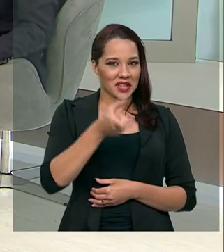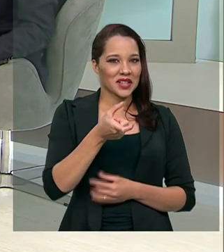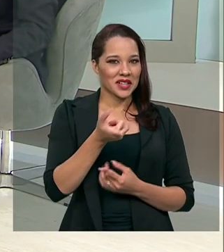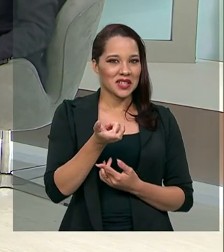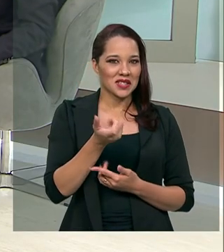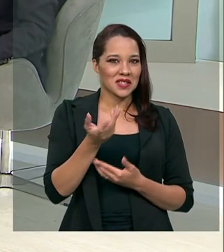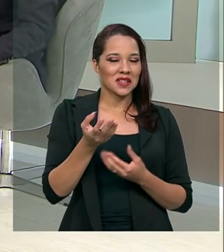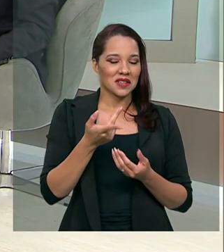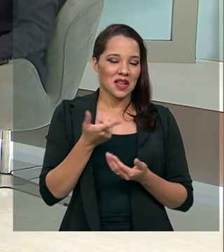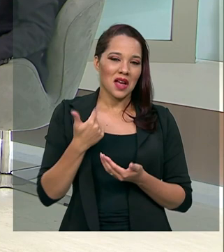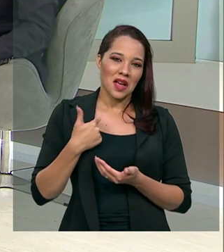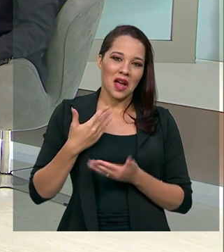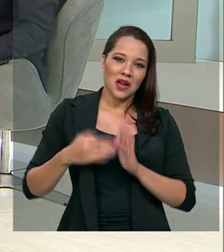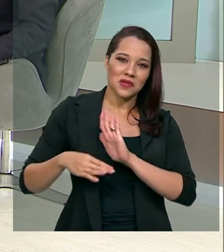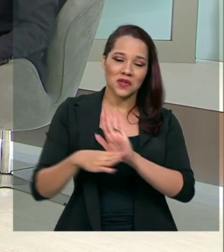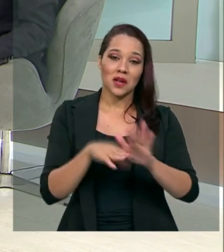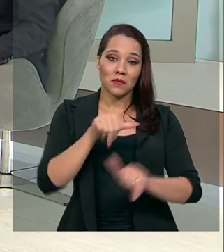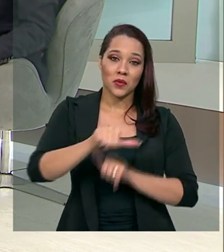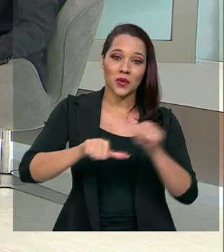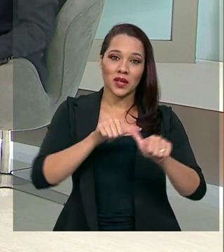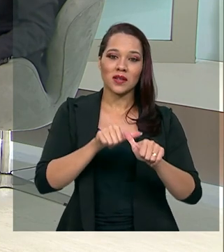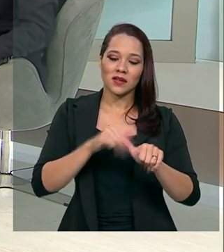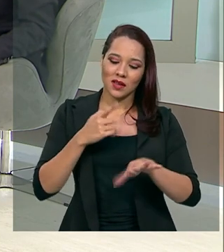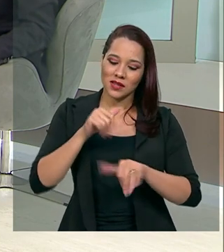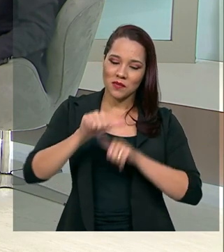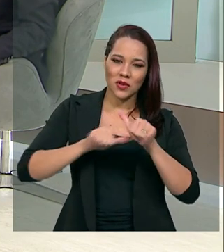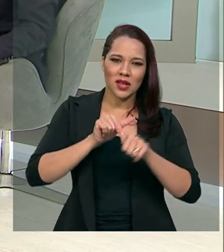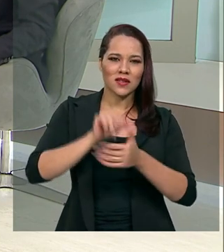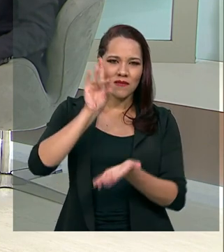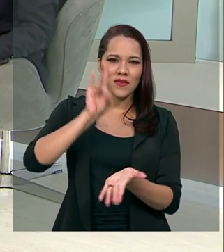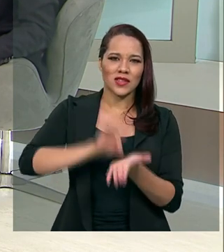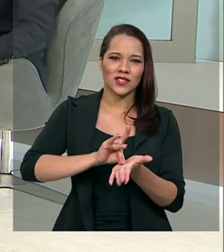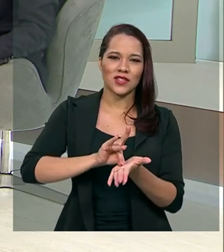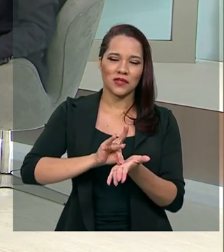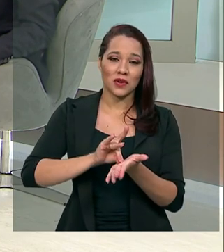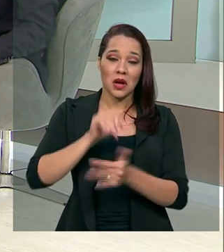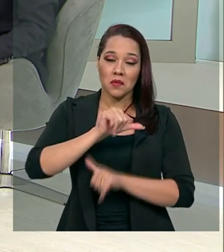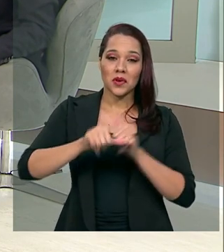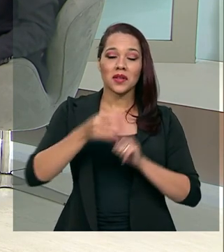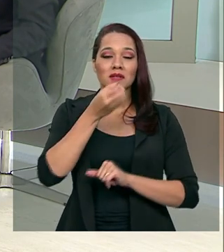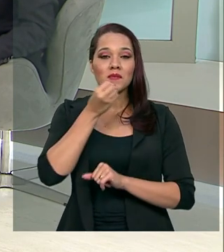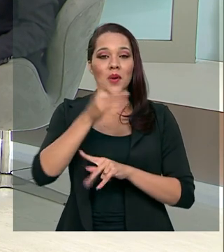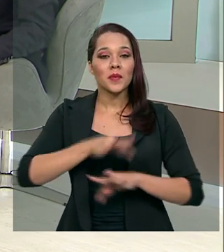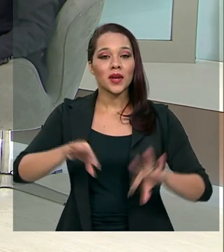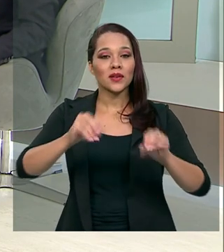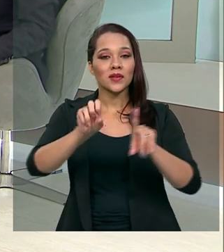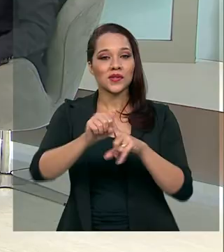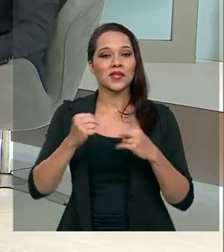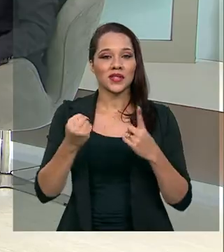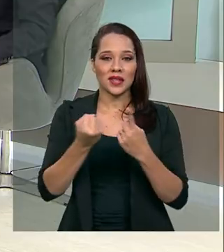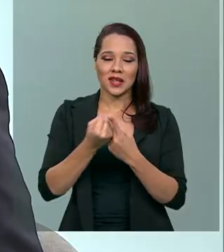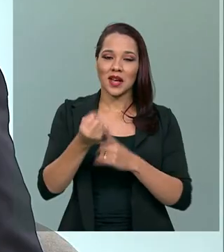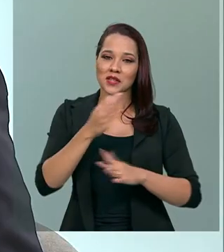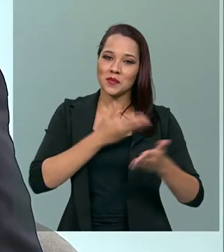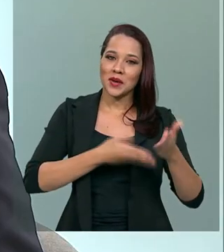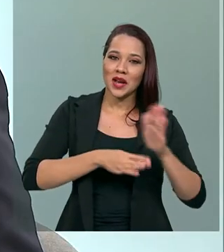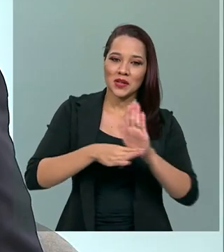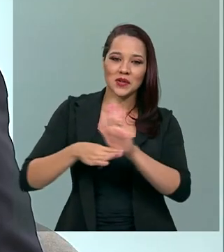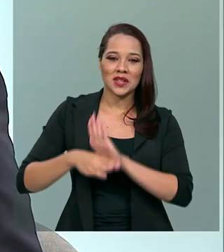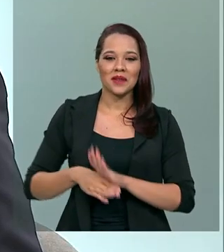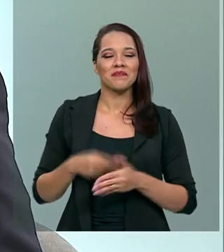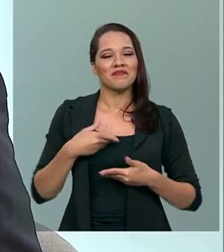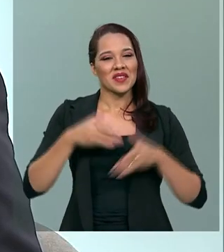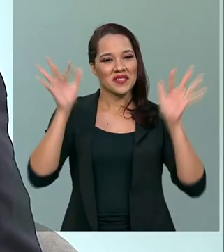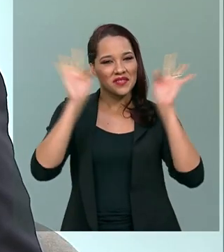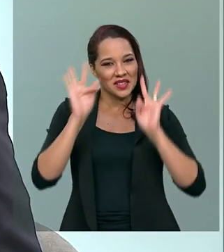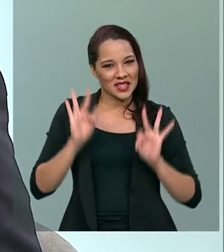contribuir para a mudança e para uma mudança que seja efetiva e que seja boa para toda a sociedade e para colaborar. Fico muito feliz